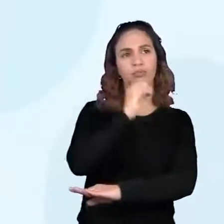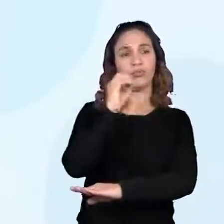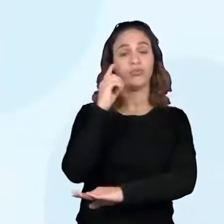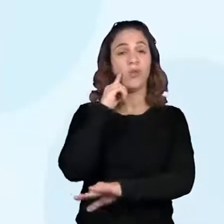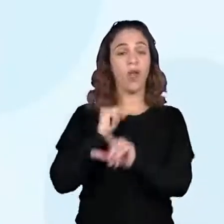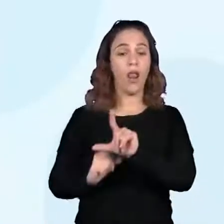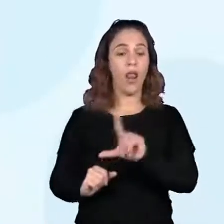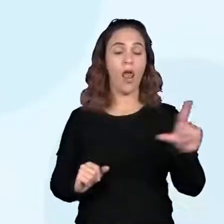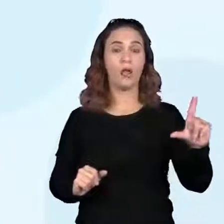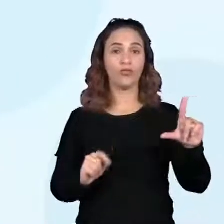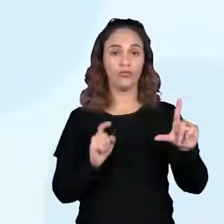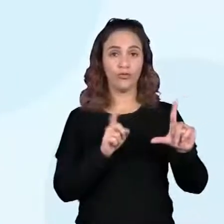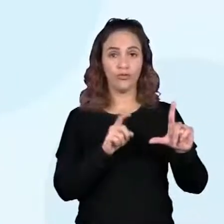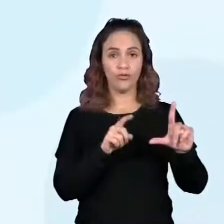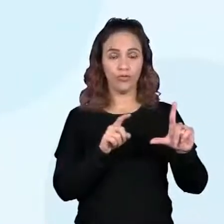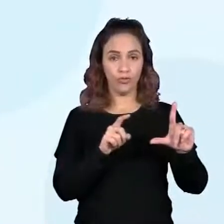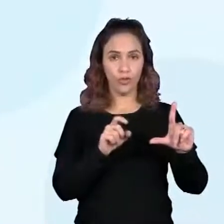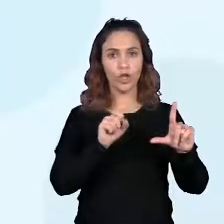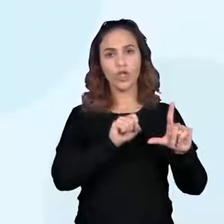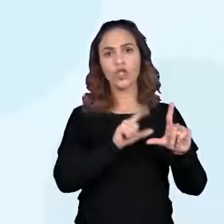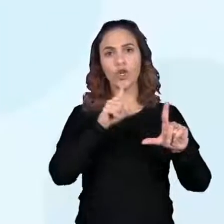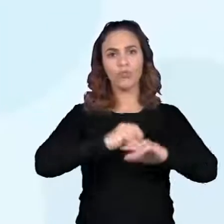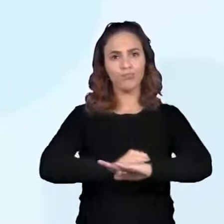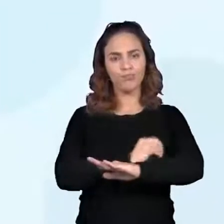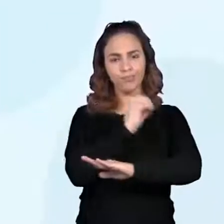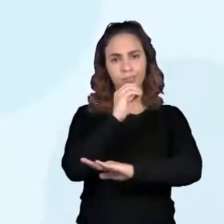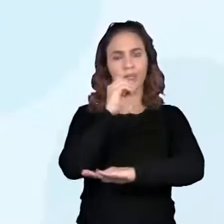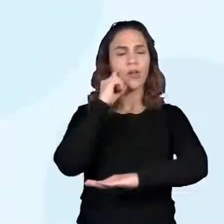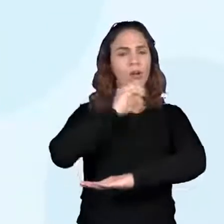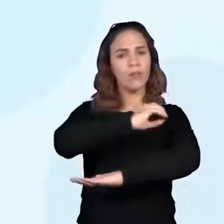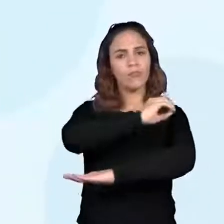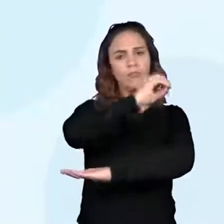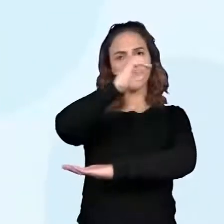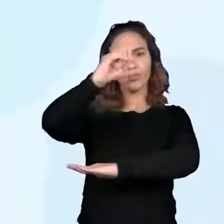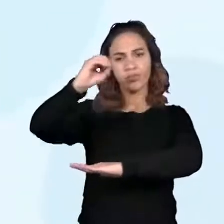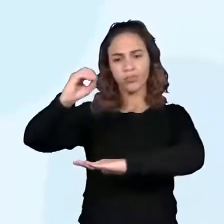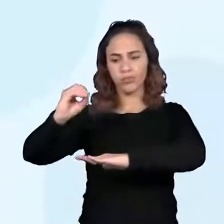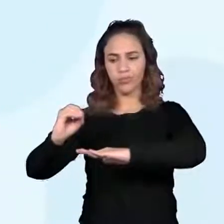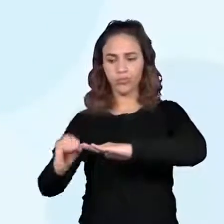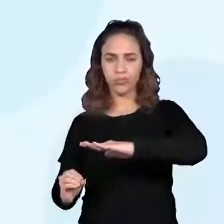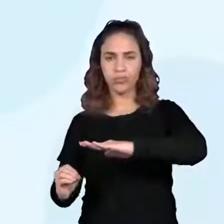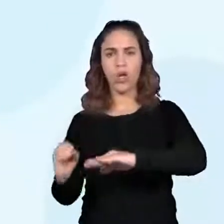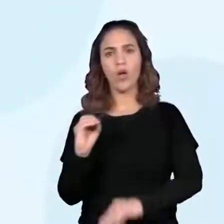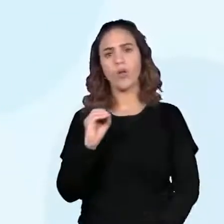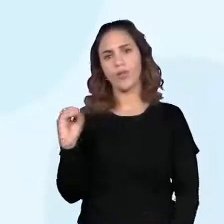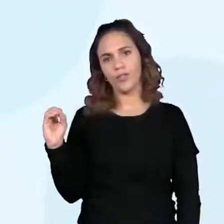nasce o sol. Oeste, onde o sol se põe. Norte e sul.